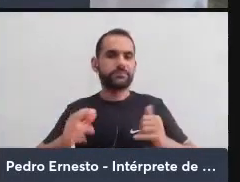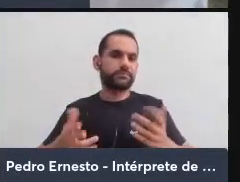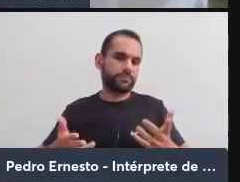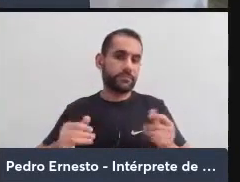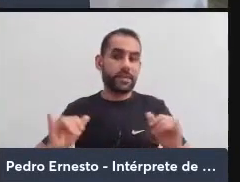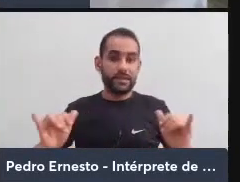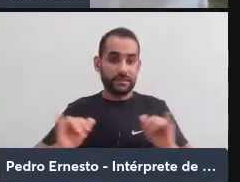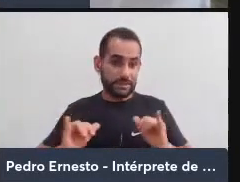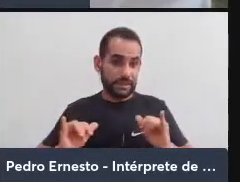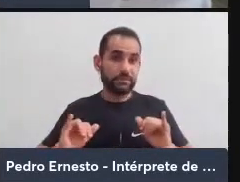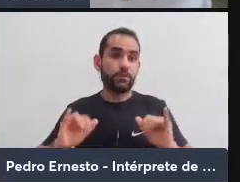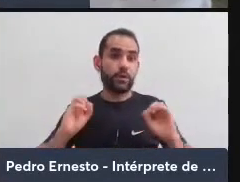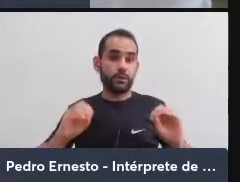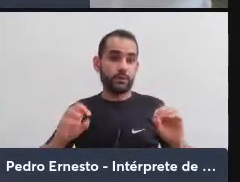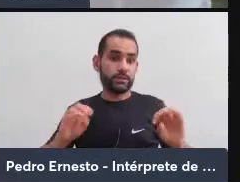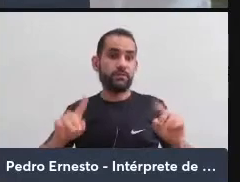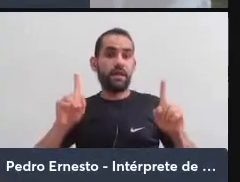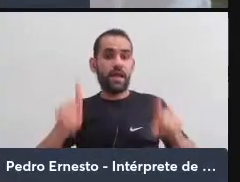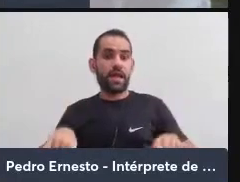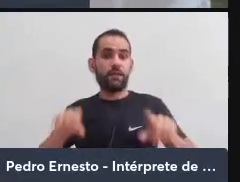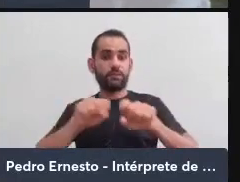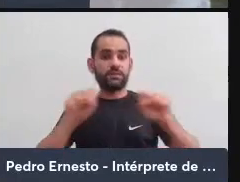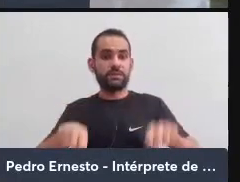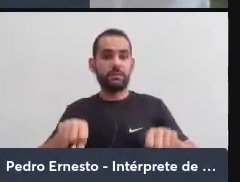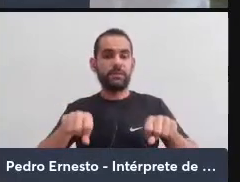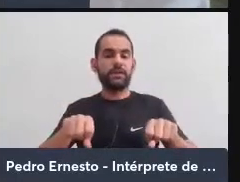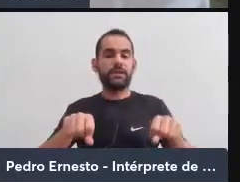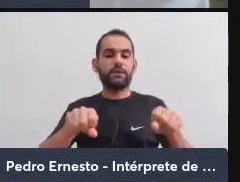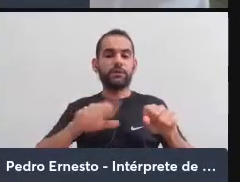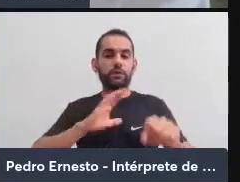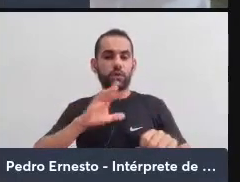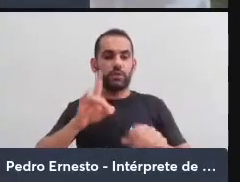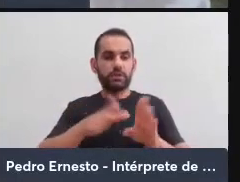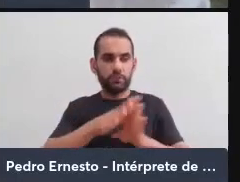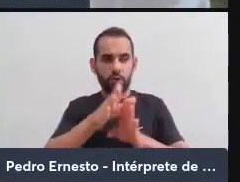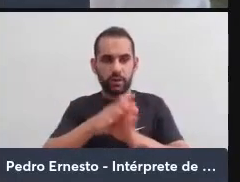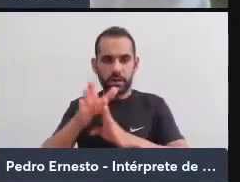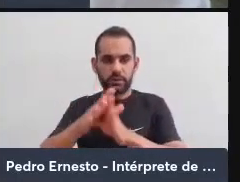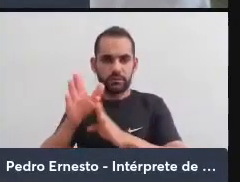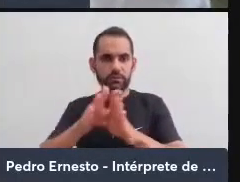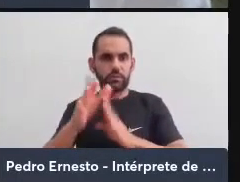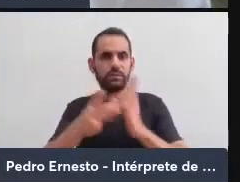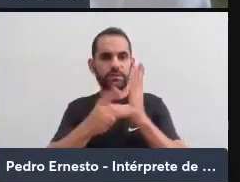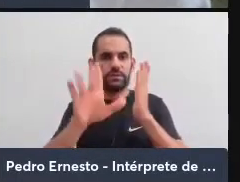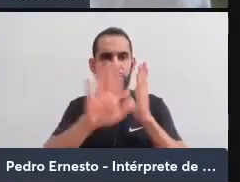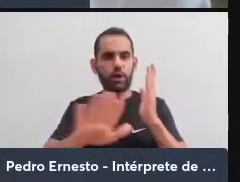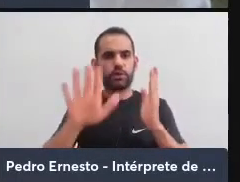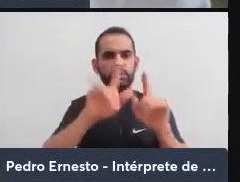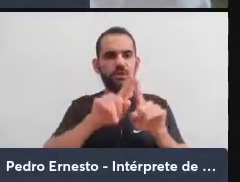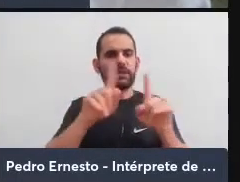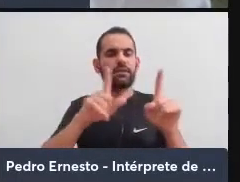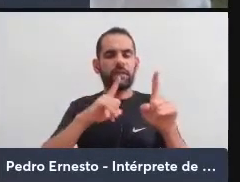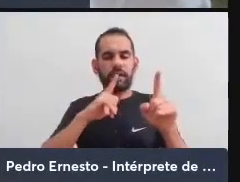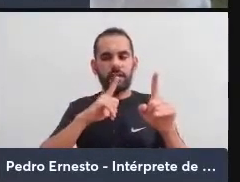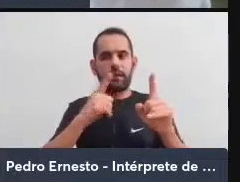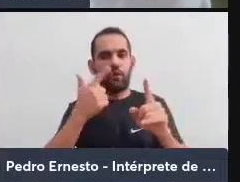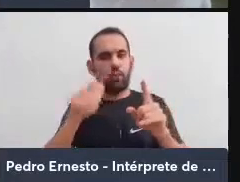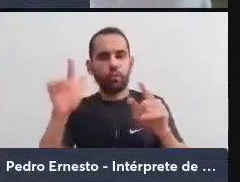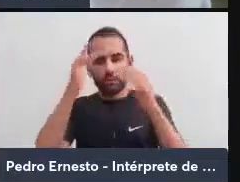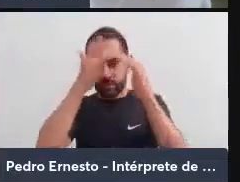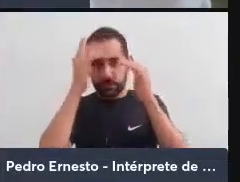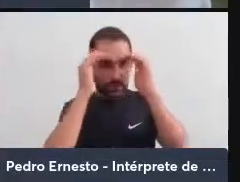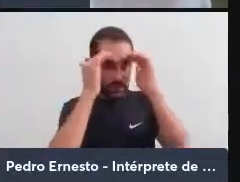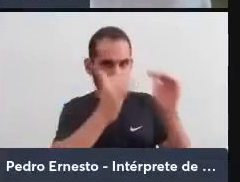educativo é esse sistema de coordenadas semióticas que mandam para que outros obedeçam.